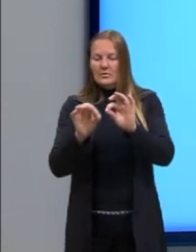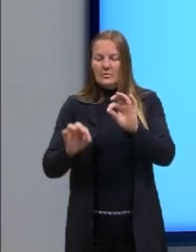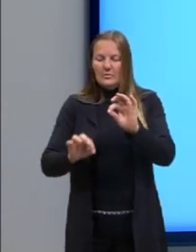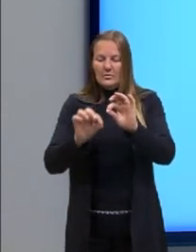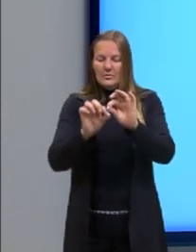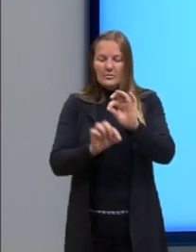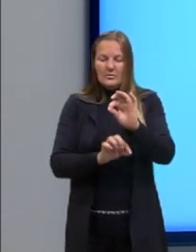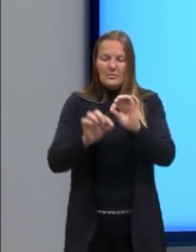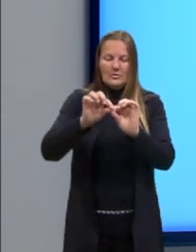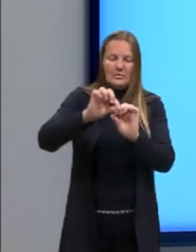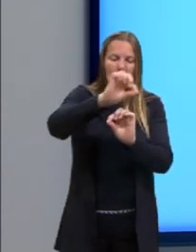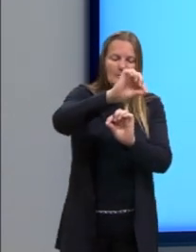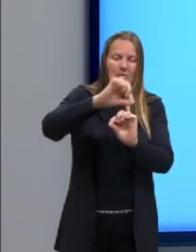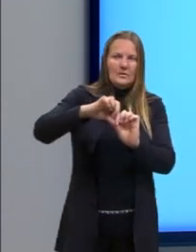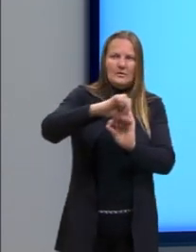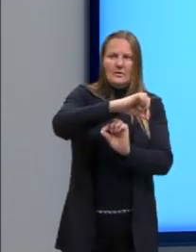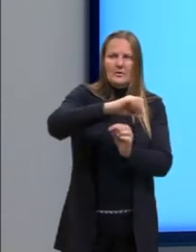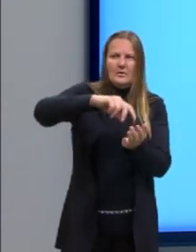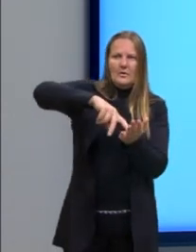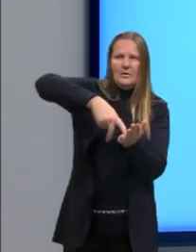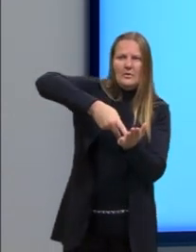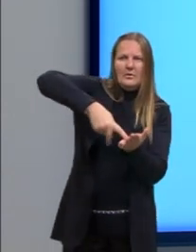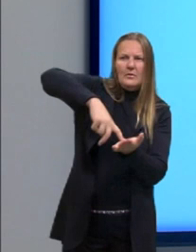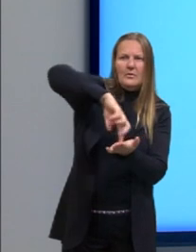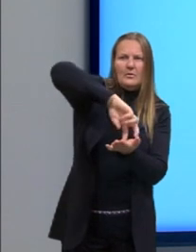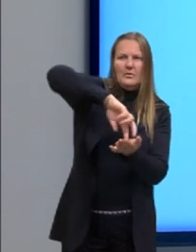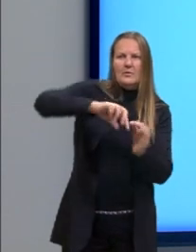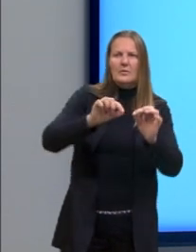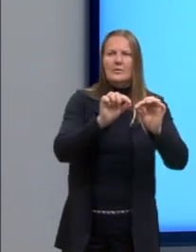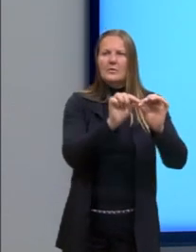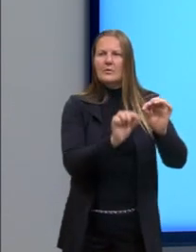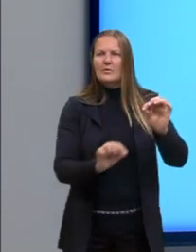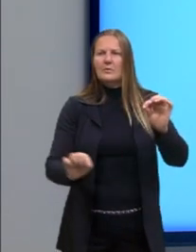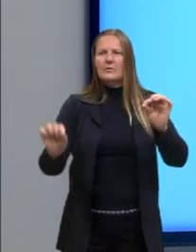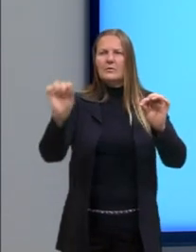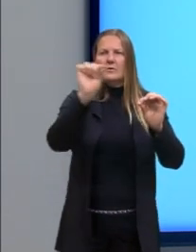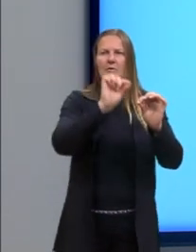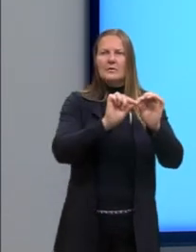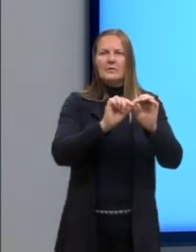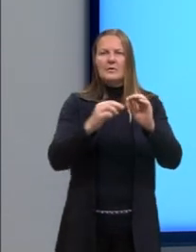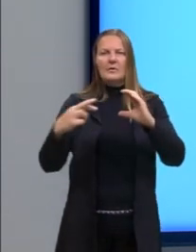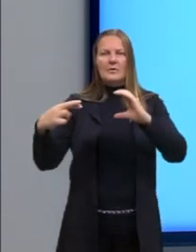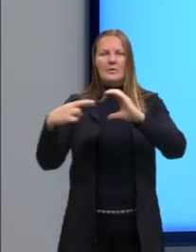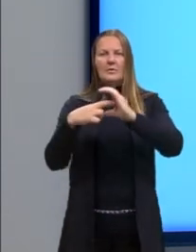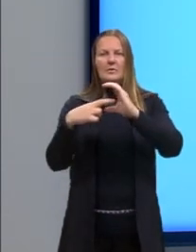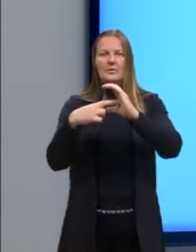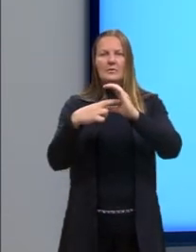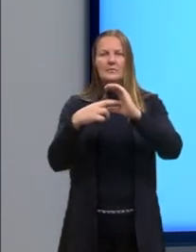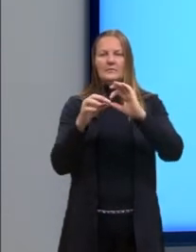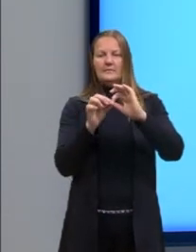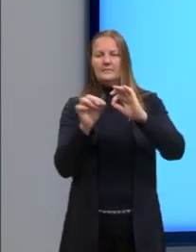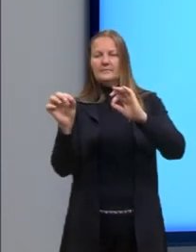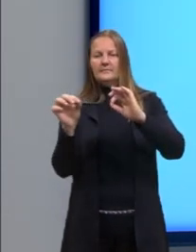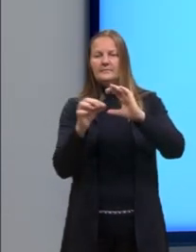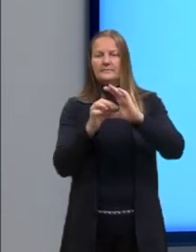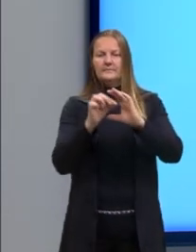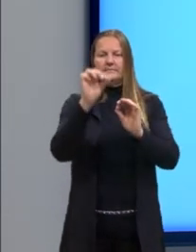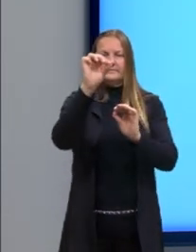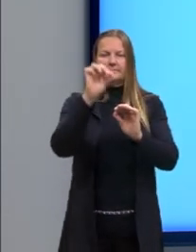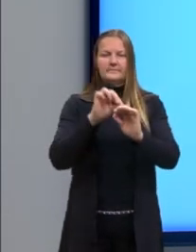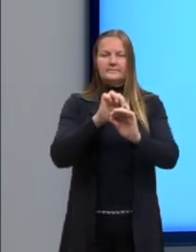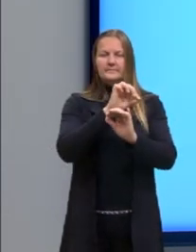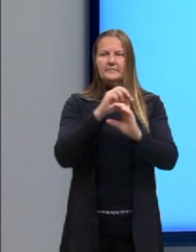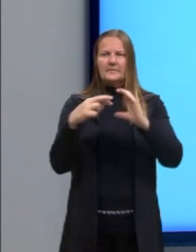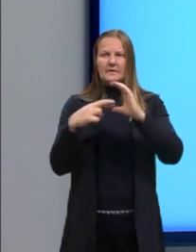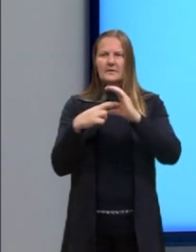até o centro. Essa distância é chamada, então, de raio. Ok? Em comparação com esse